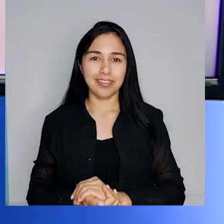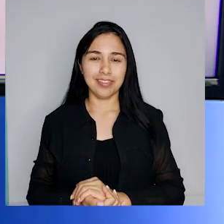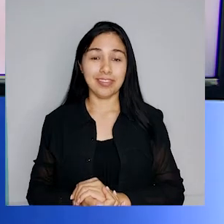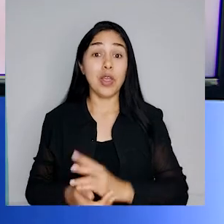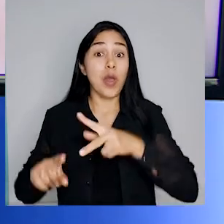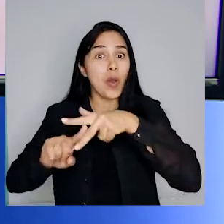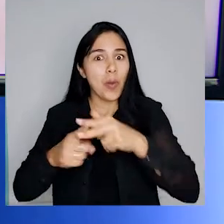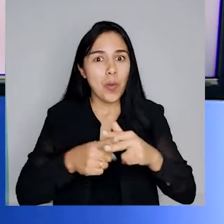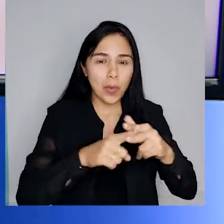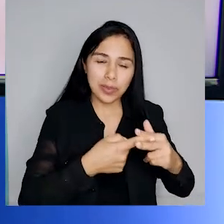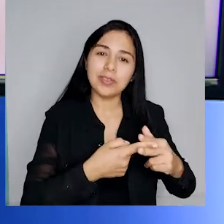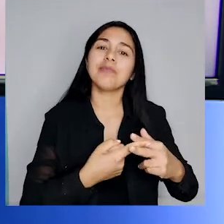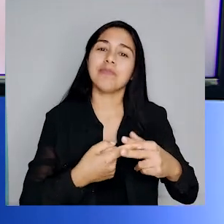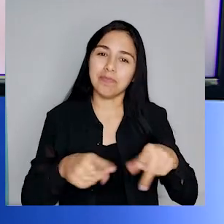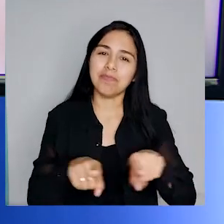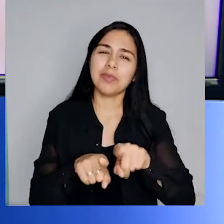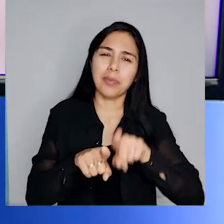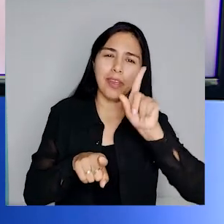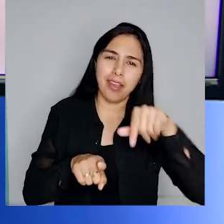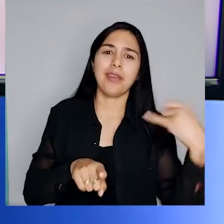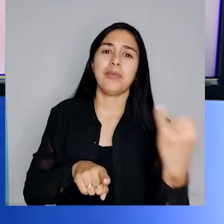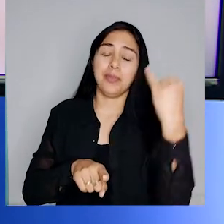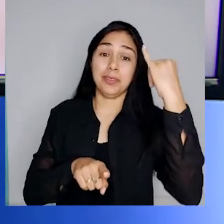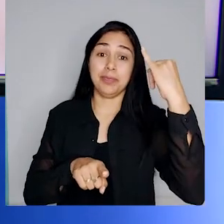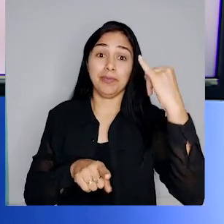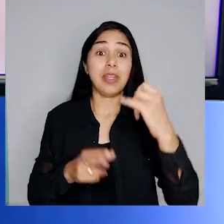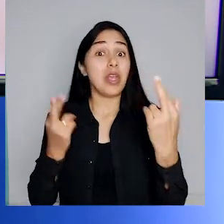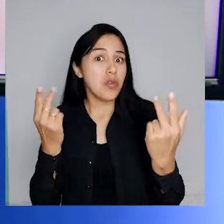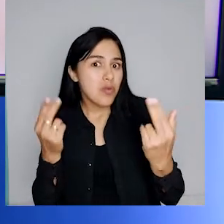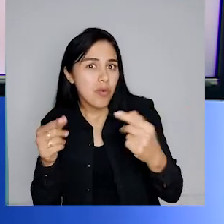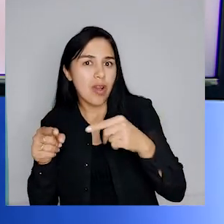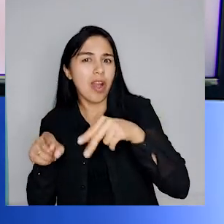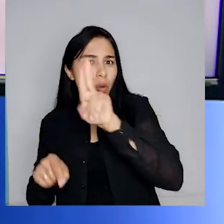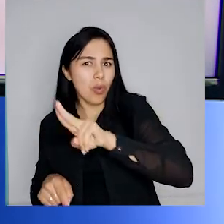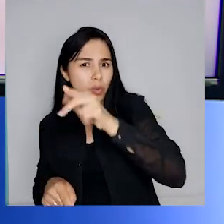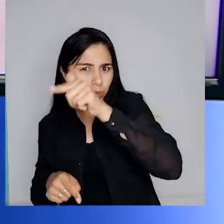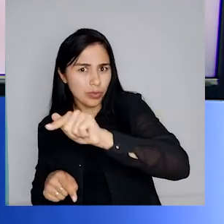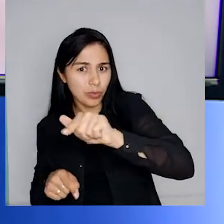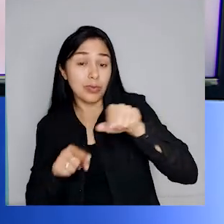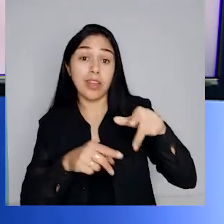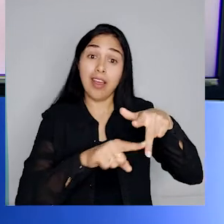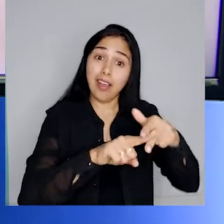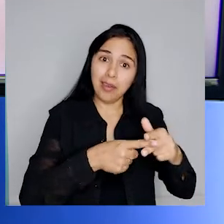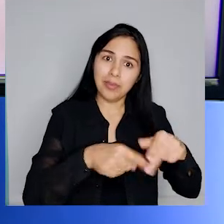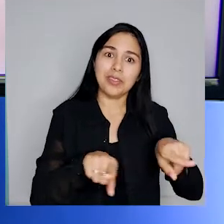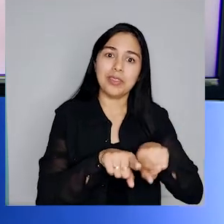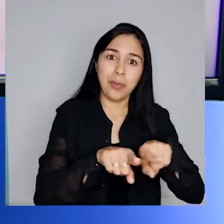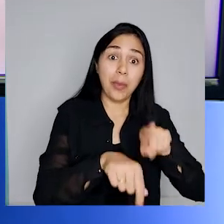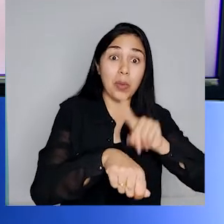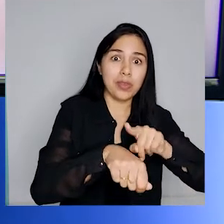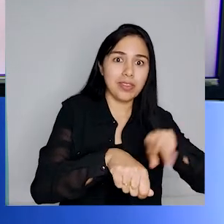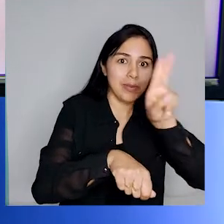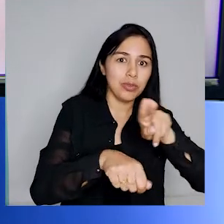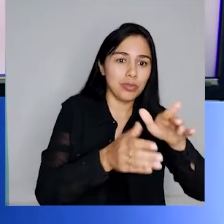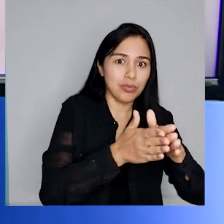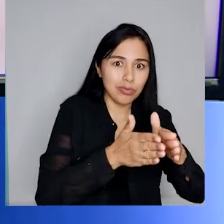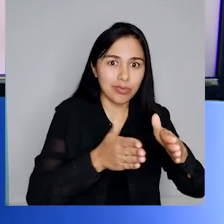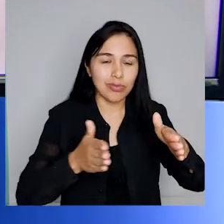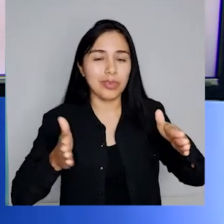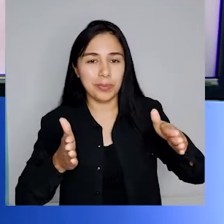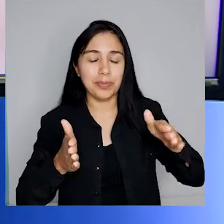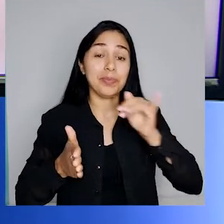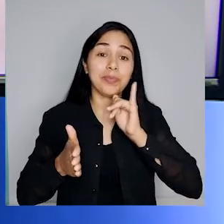Reparar o que tem conserto. Assim como o reutilizar, o reparar também aumenta a utilidade dos objetos.